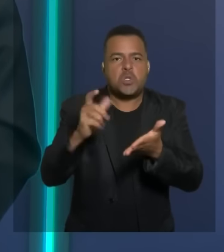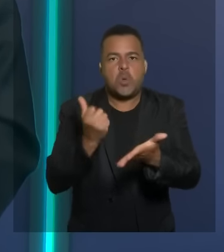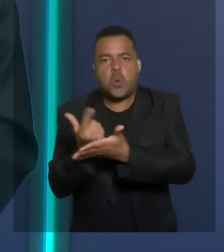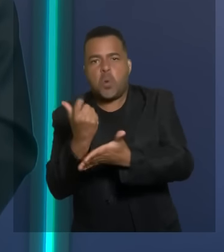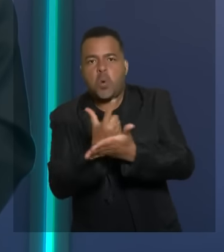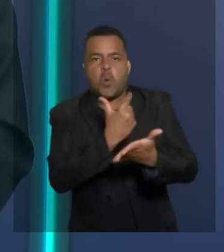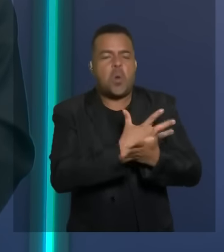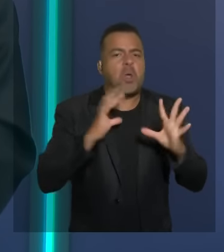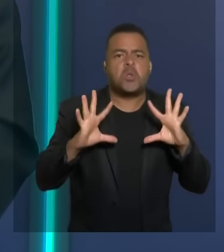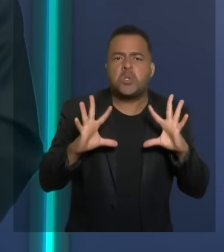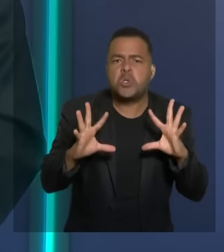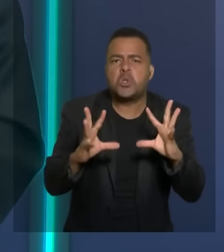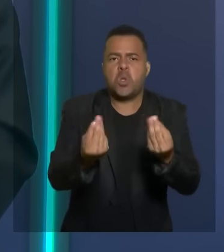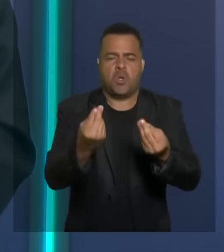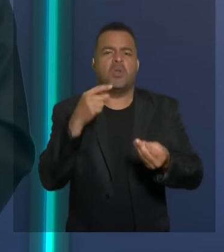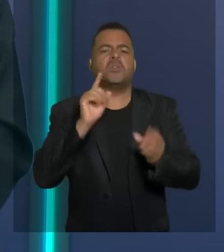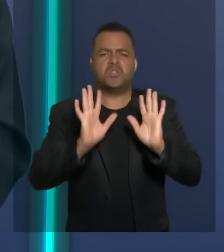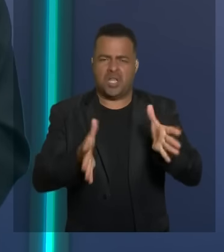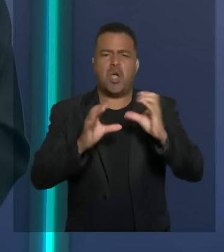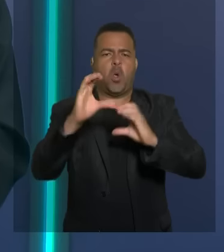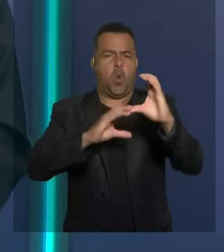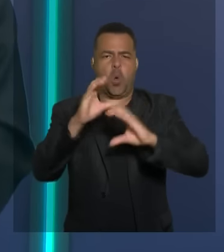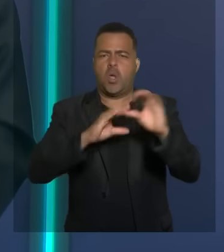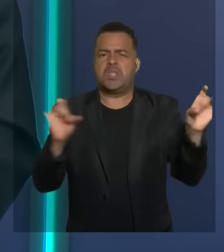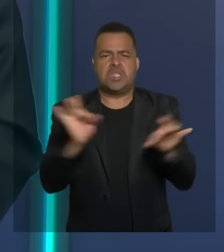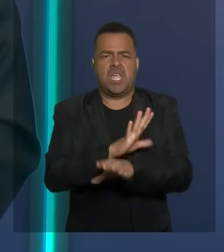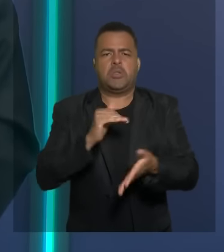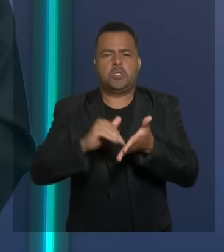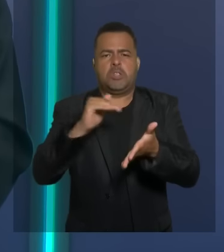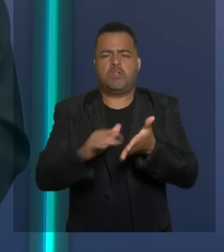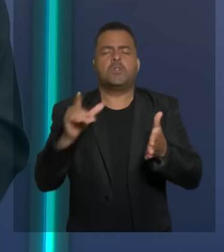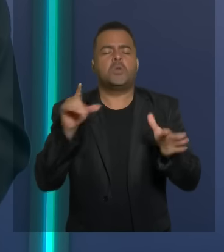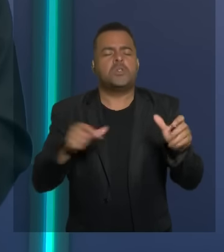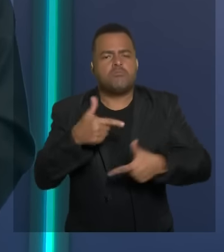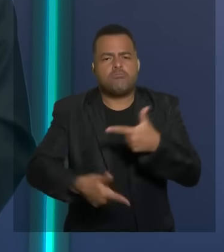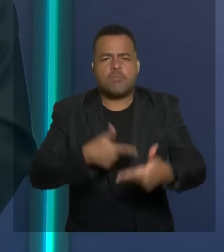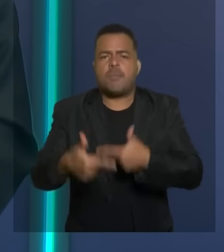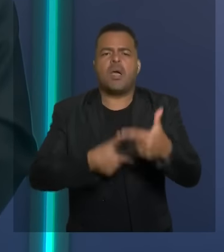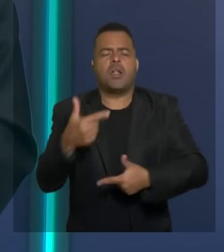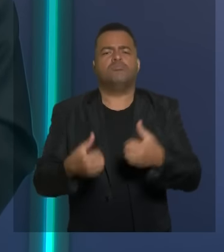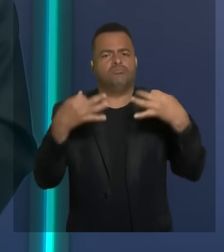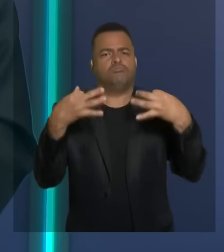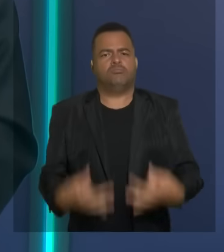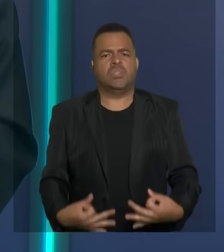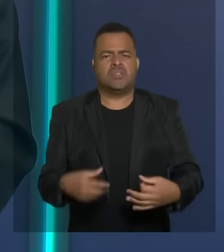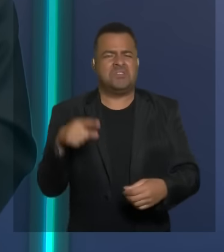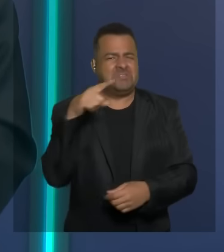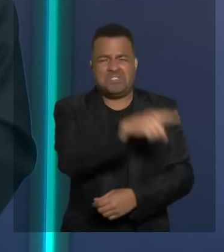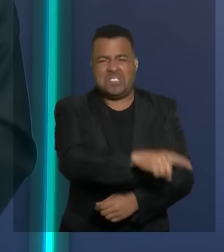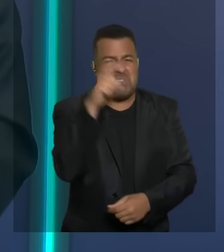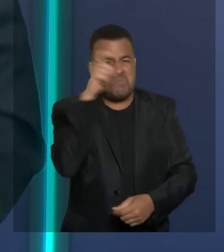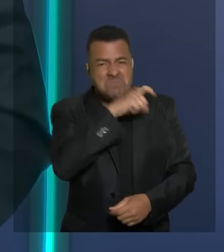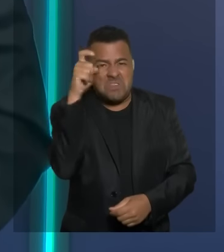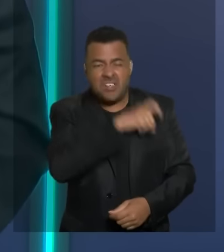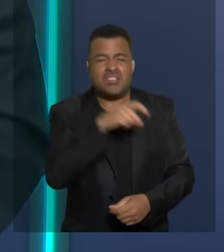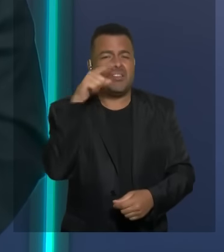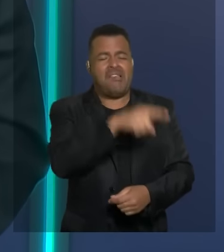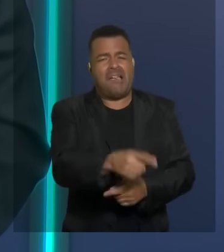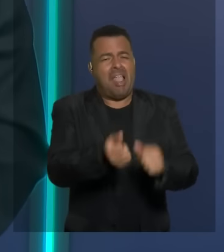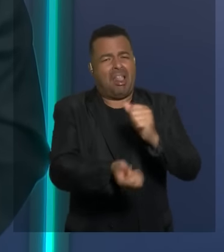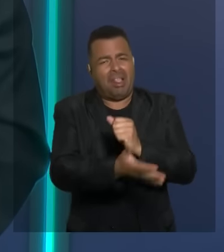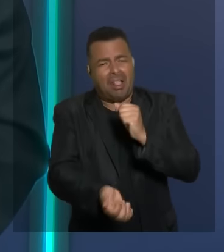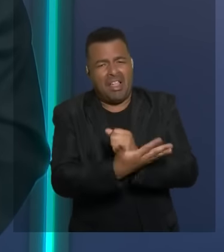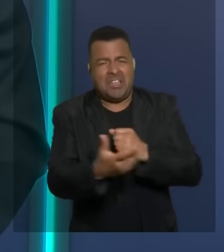efetivos comprometidos com vitória da conquista e quando o senhor fala de fraude isso é falácia isso é mentira